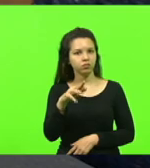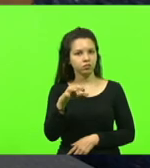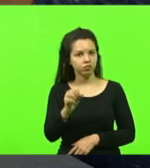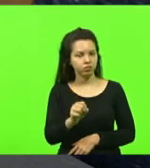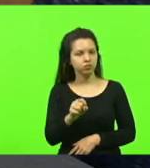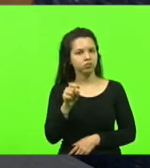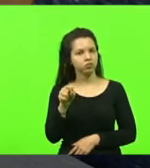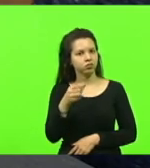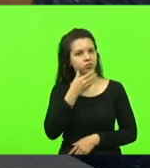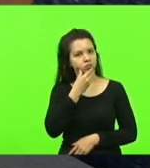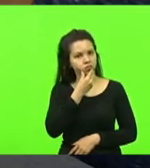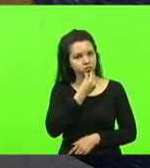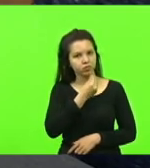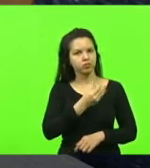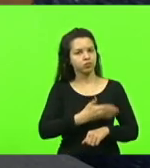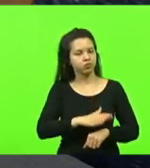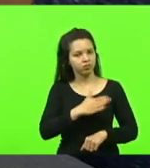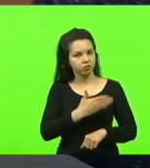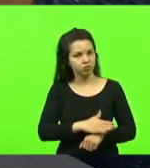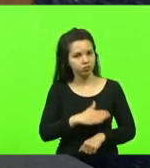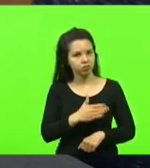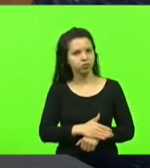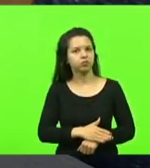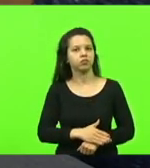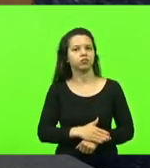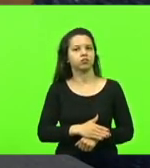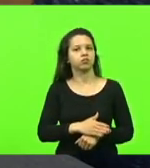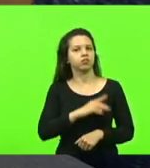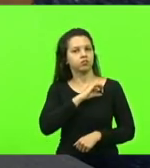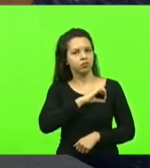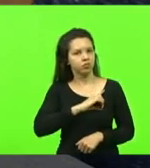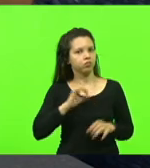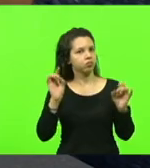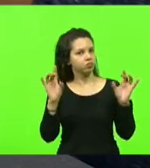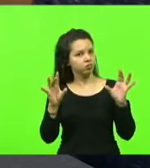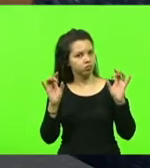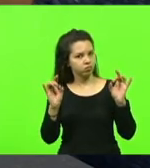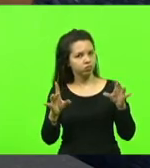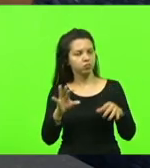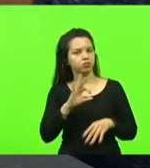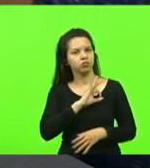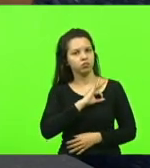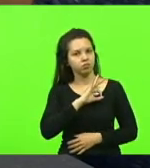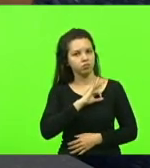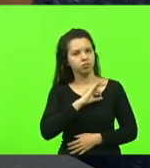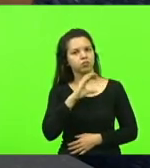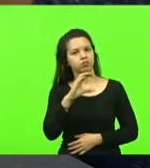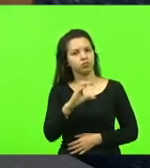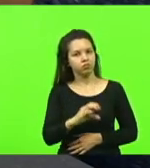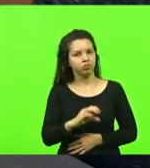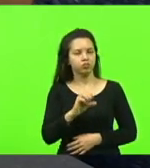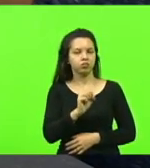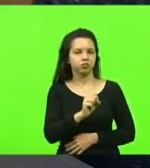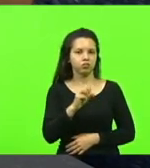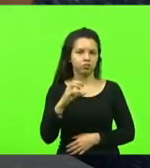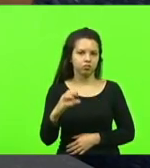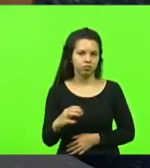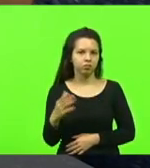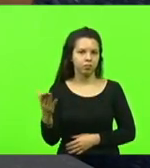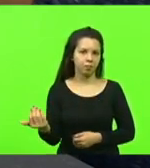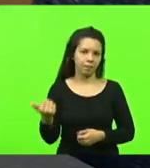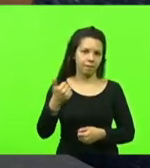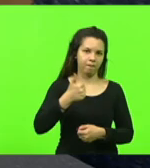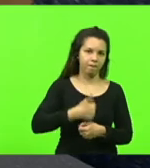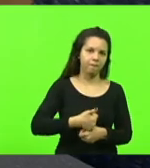preparado, um excelente delegado da Polícia Civil de Santa Catarina, ele assumiu essa